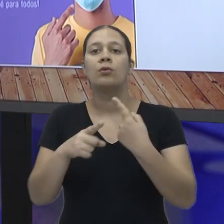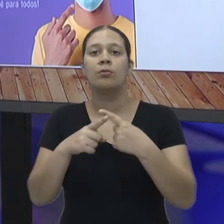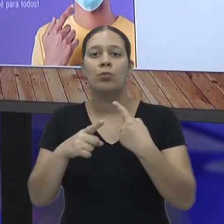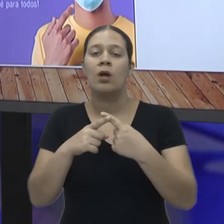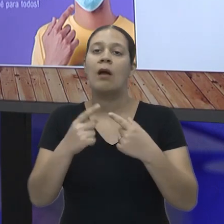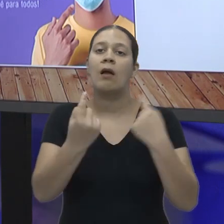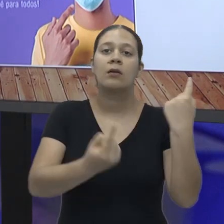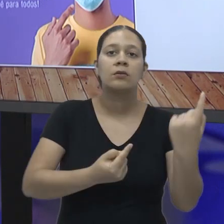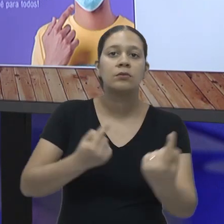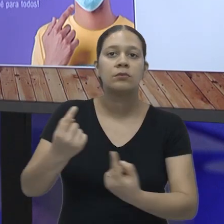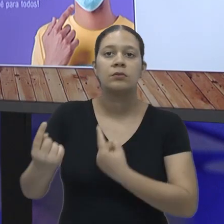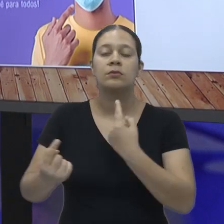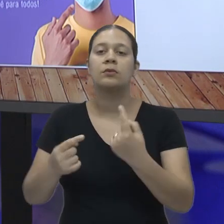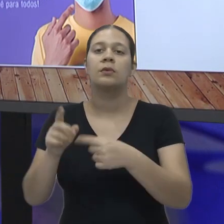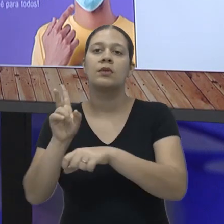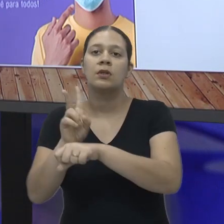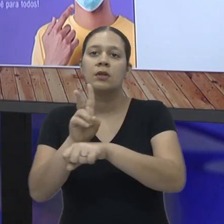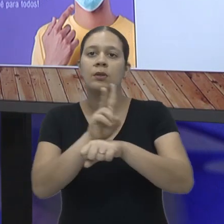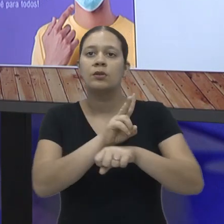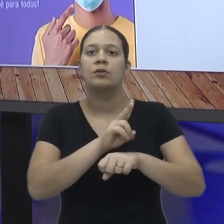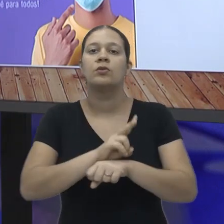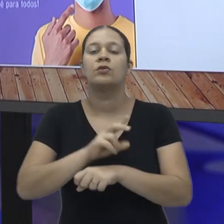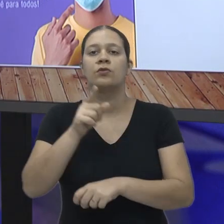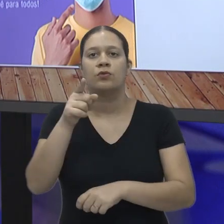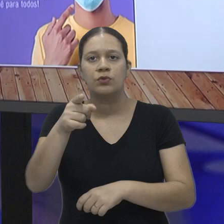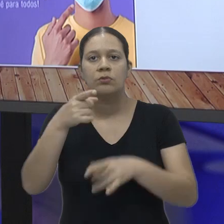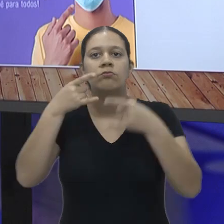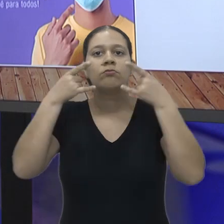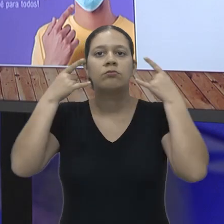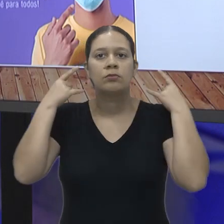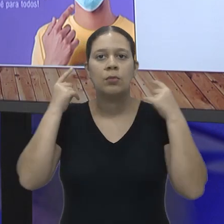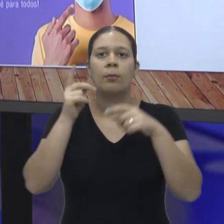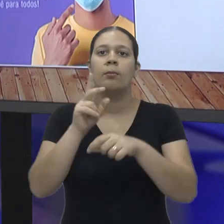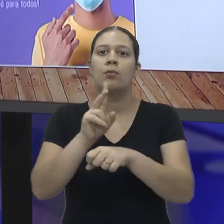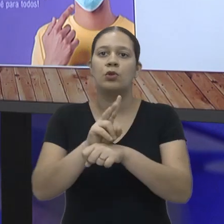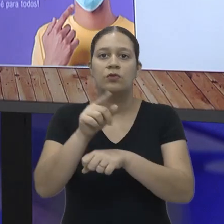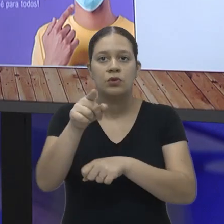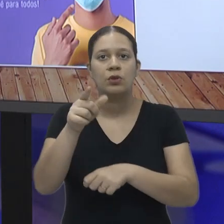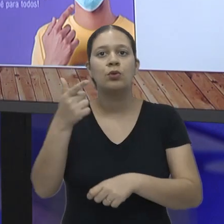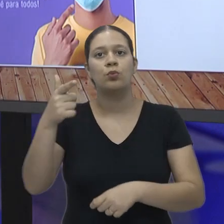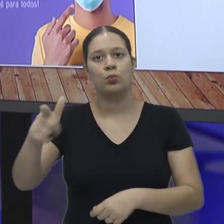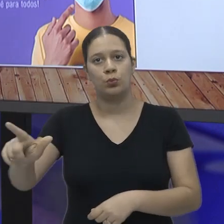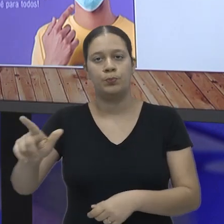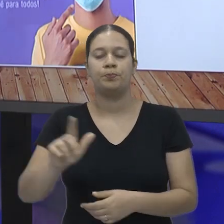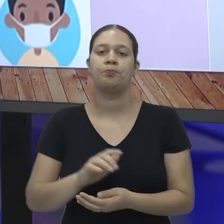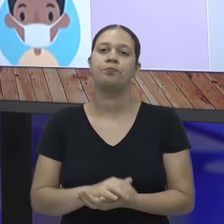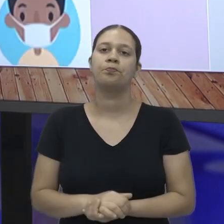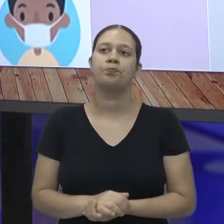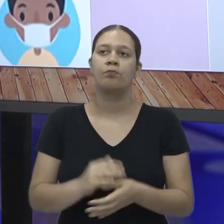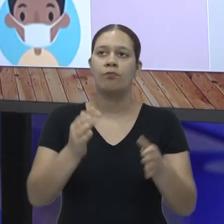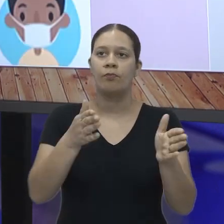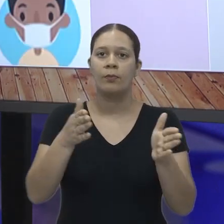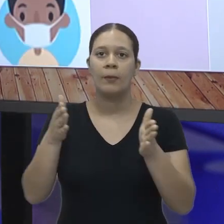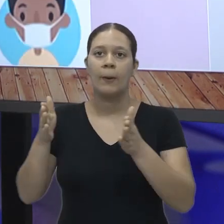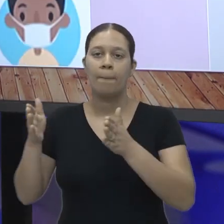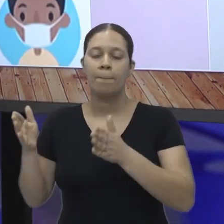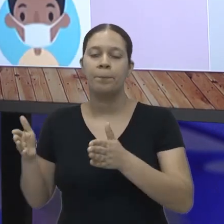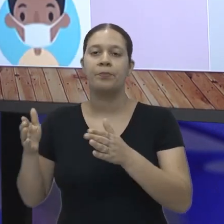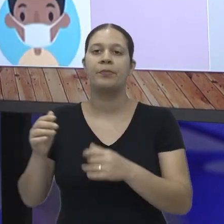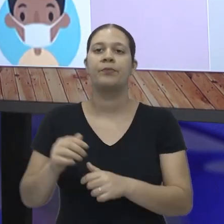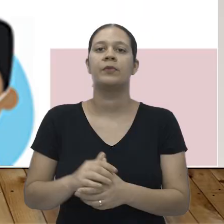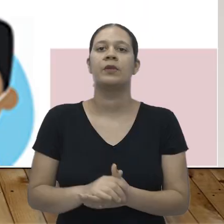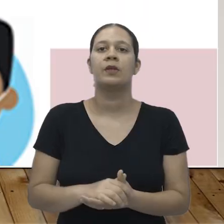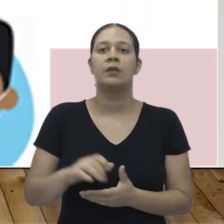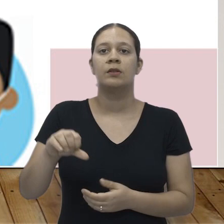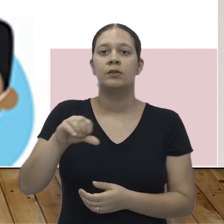um está se protegendo. Então, quando você usa a máscara, você protege você e protege o outro. Vamos para o